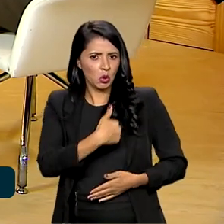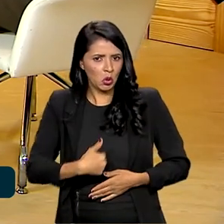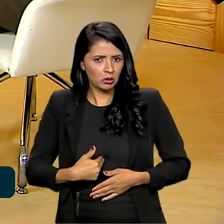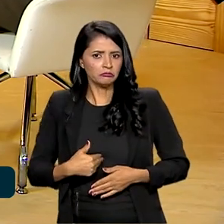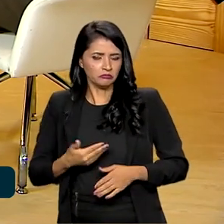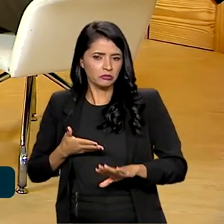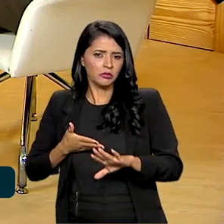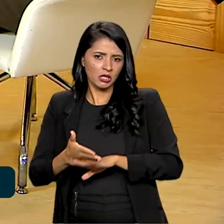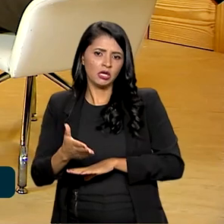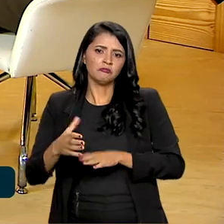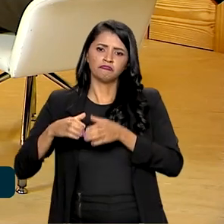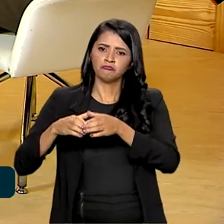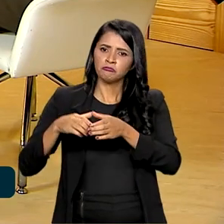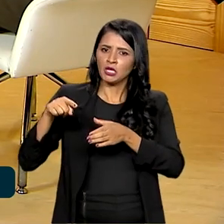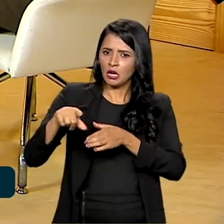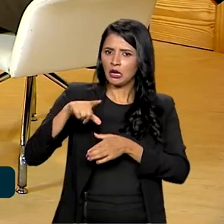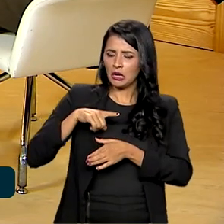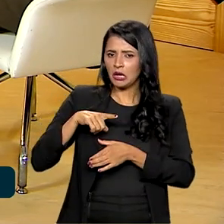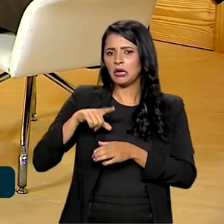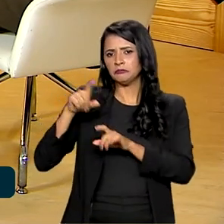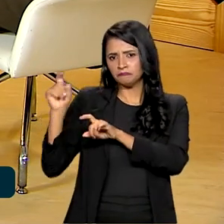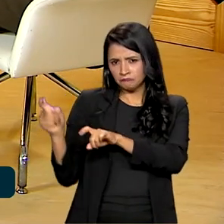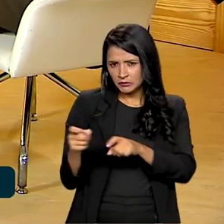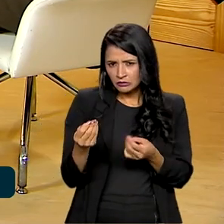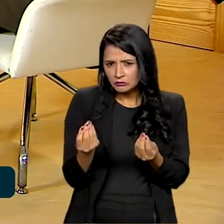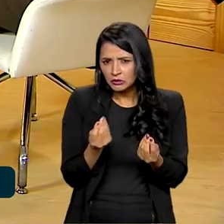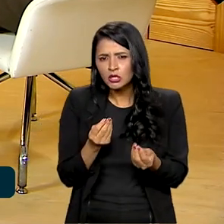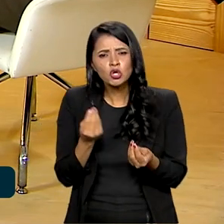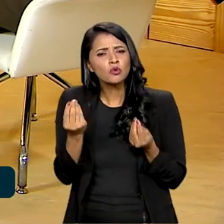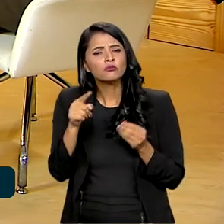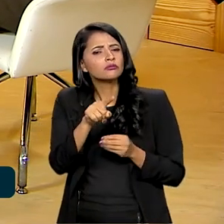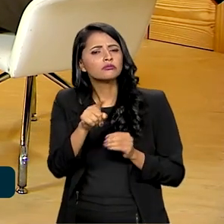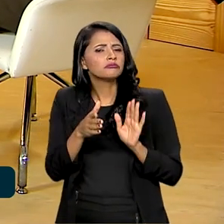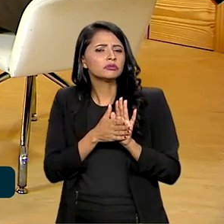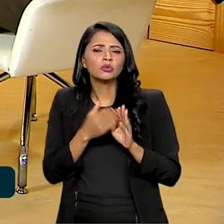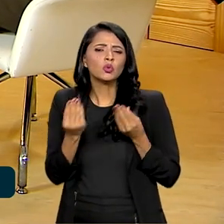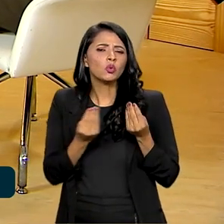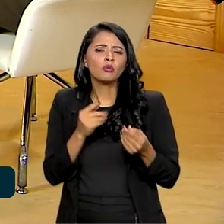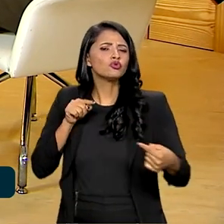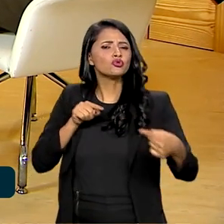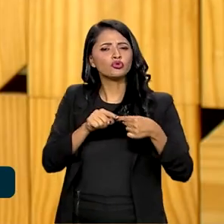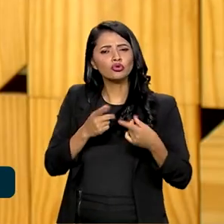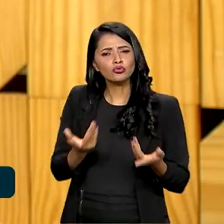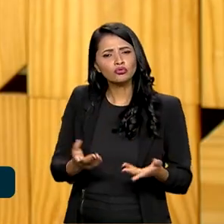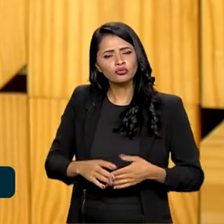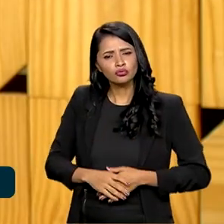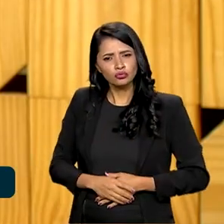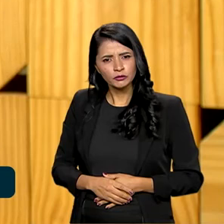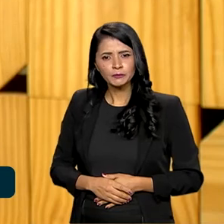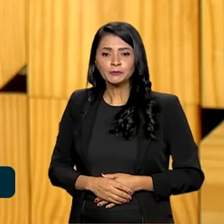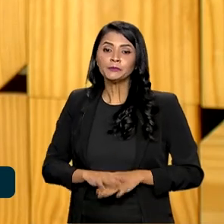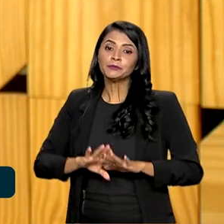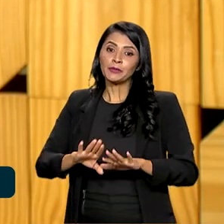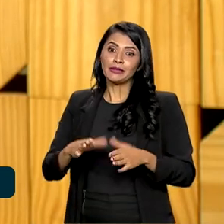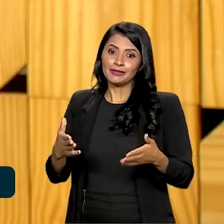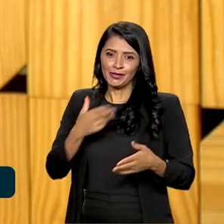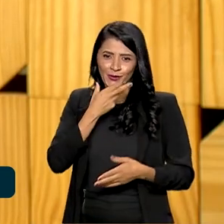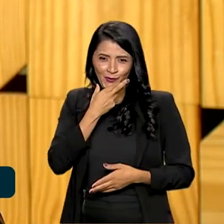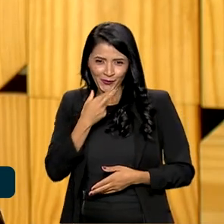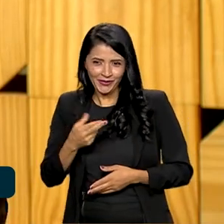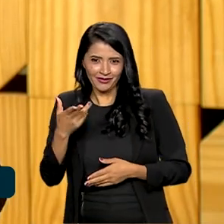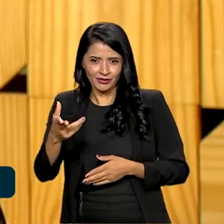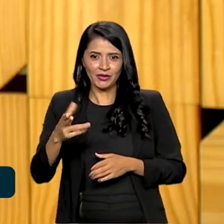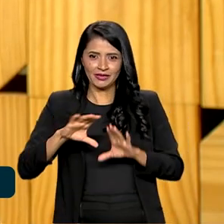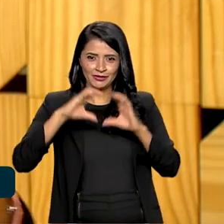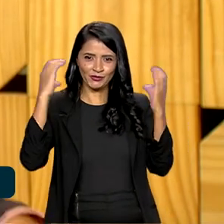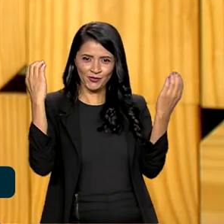parte dessas comunidades pesqueiras tradicionais. O que se pretende com isso, secretário? Roberto, as comunidades tradicionais